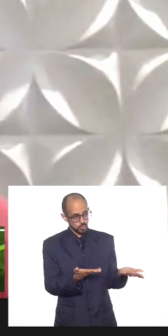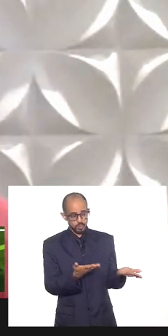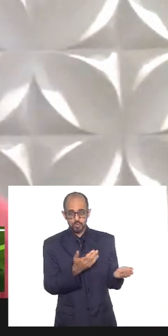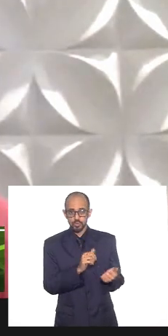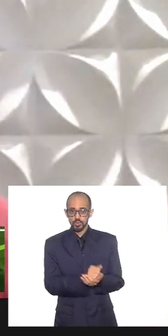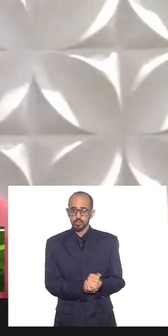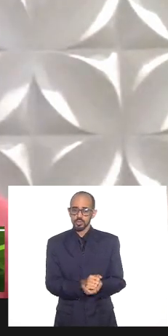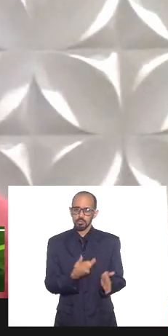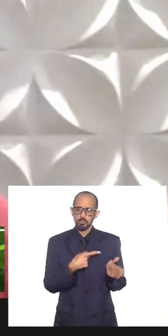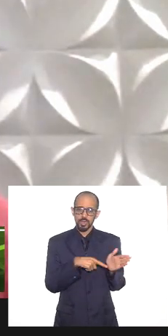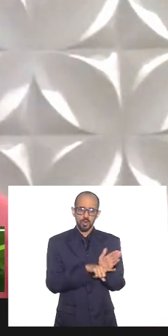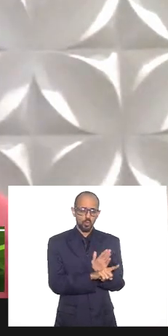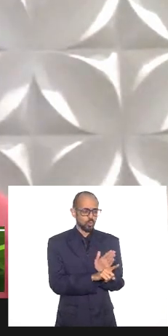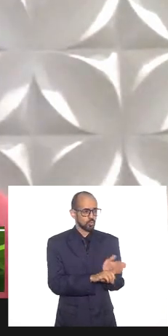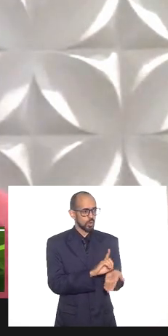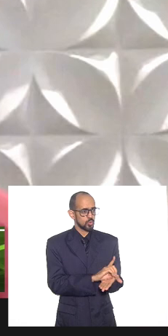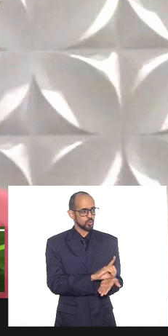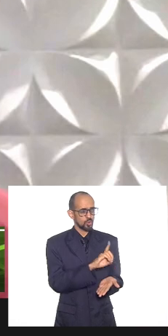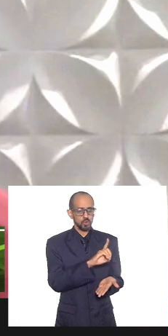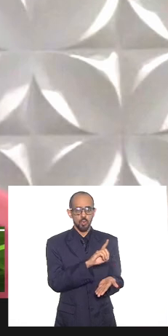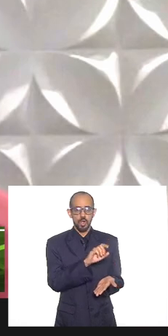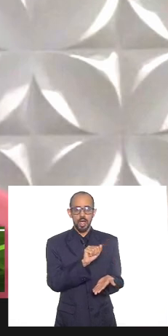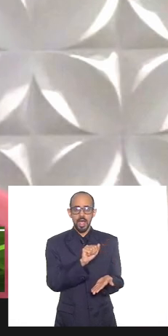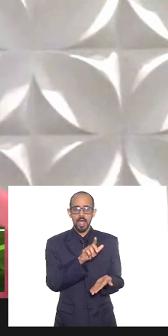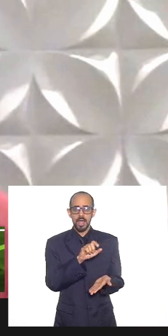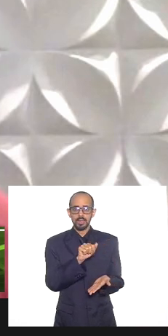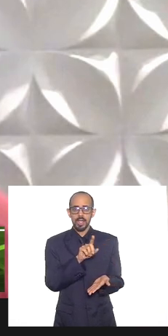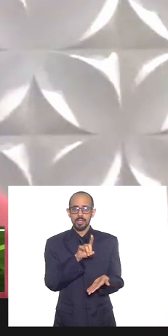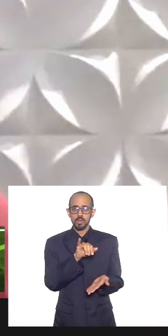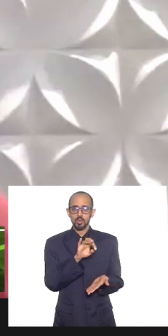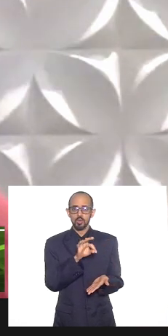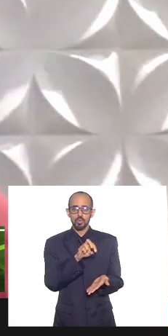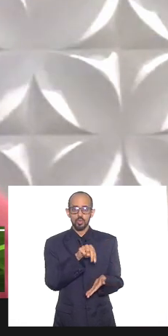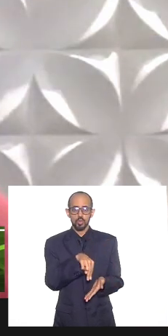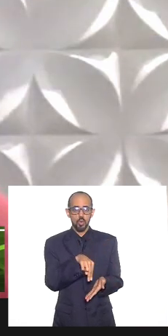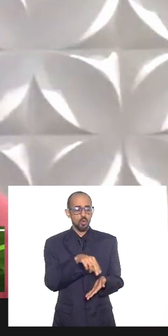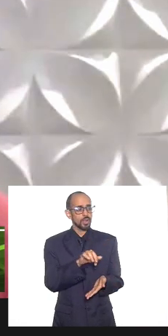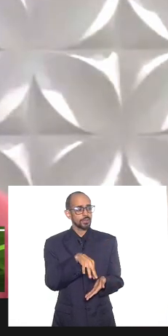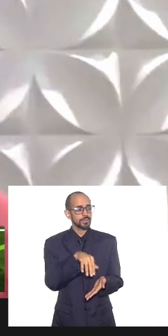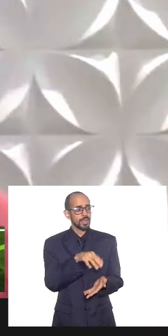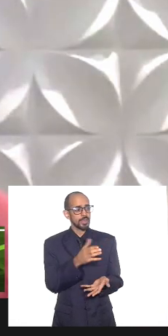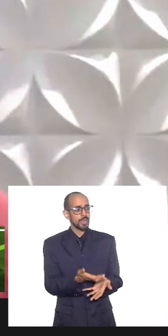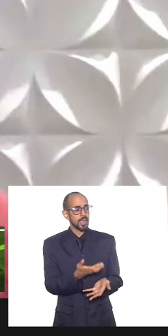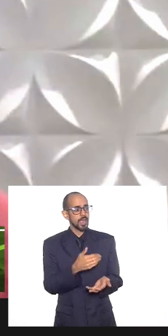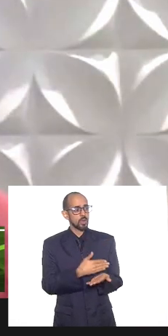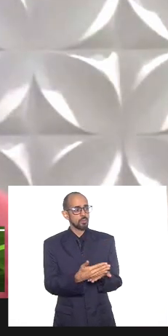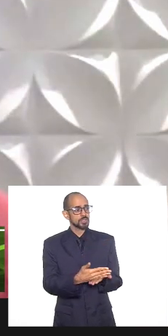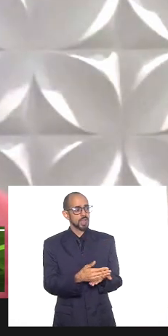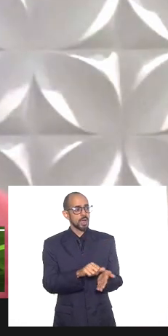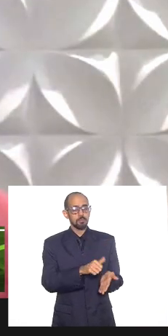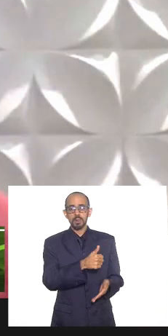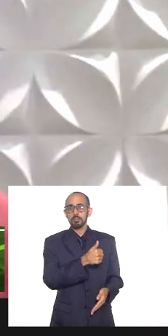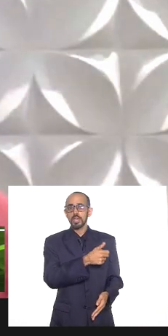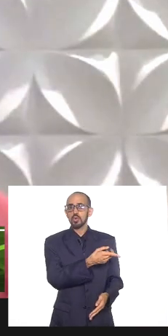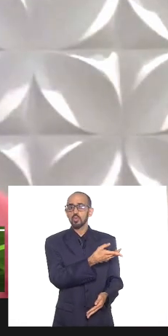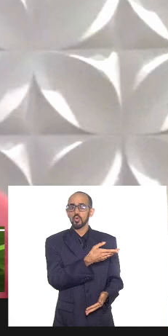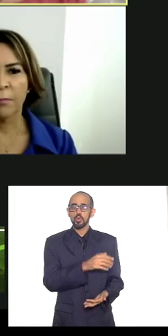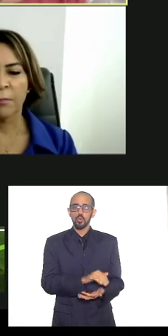indago aí ao doutor Adailton e ao doutor Jairo, quem deseja fazer o uso primeiro da fala?